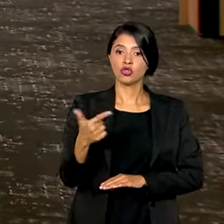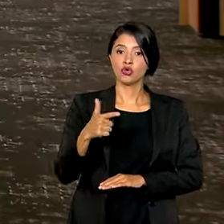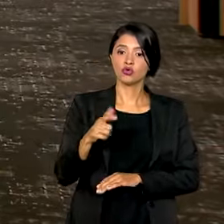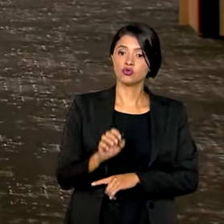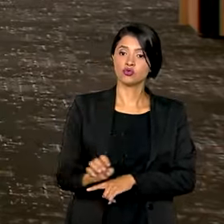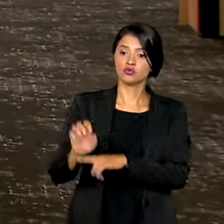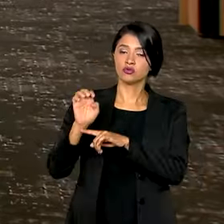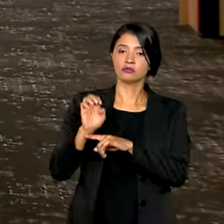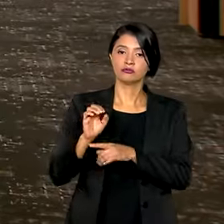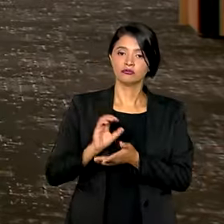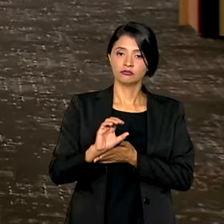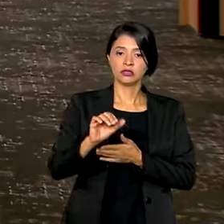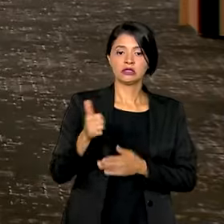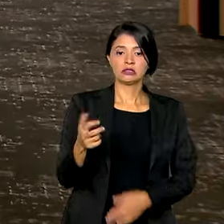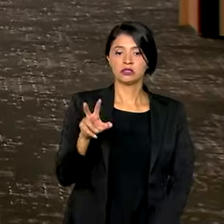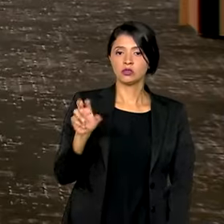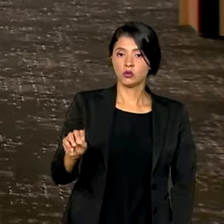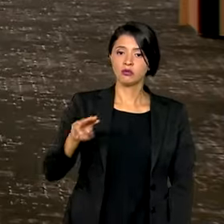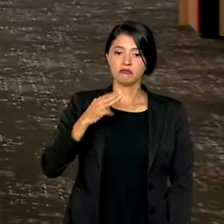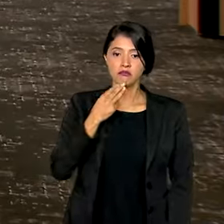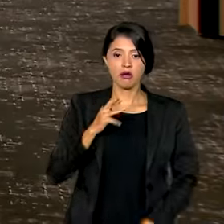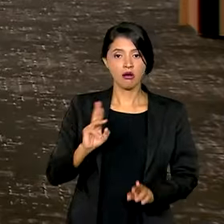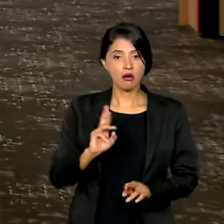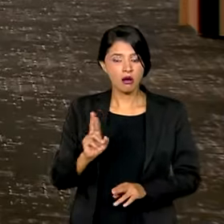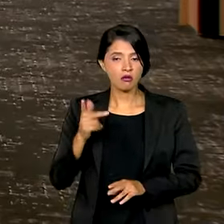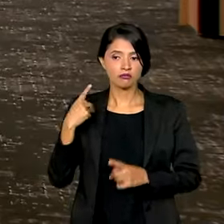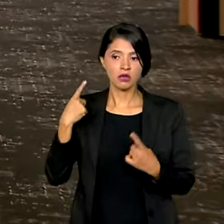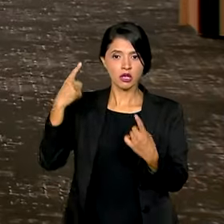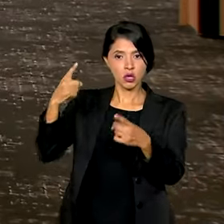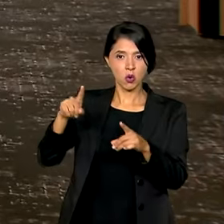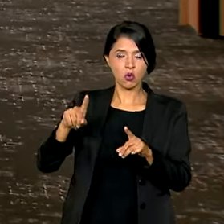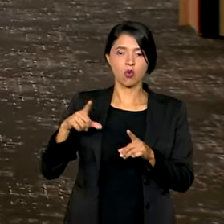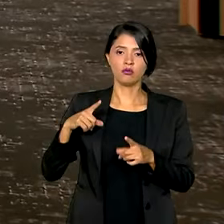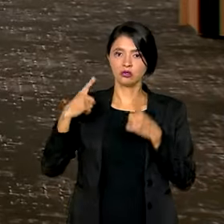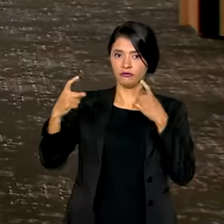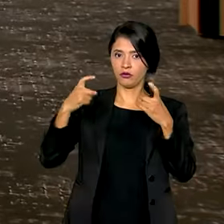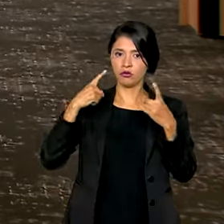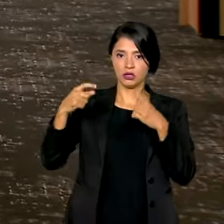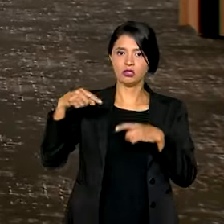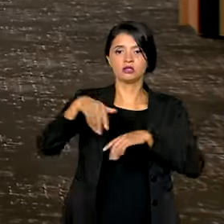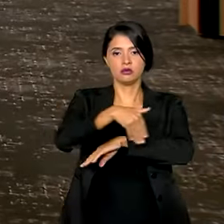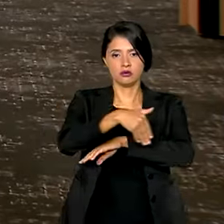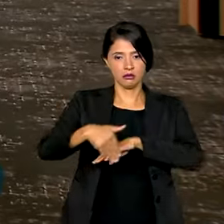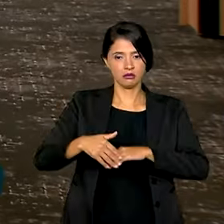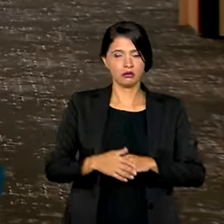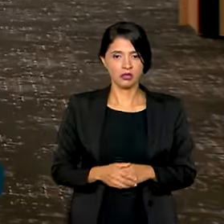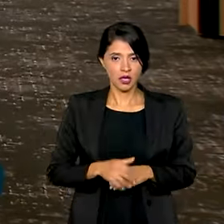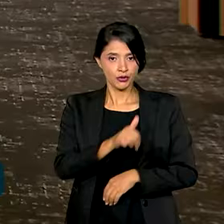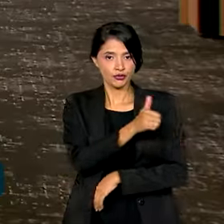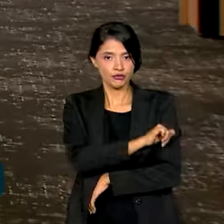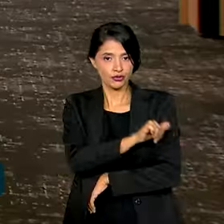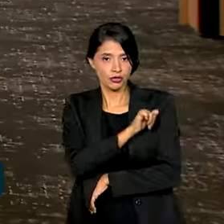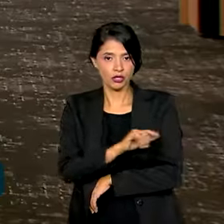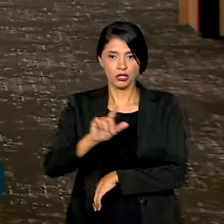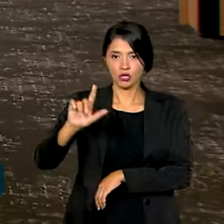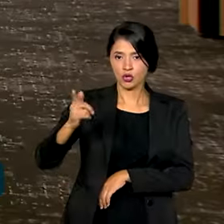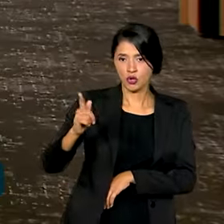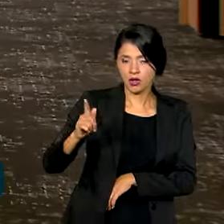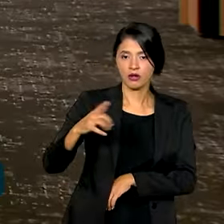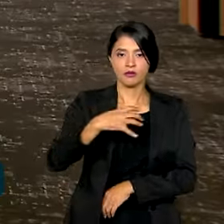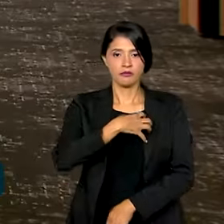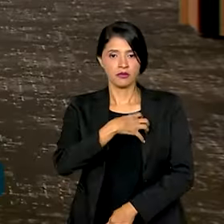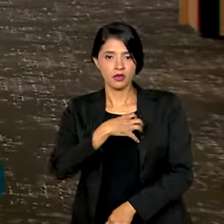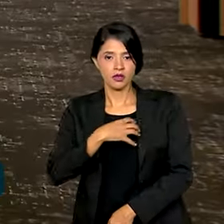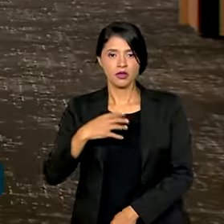de 150 milhões de reais para combater o aumento da violência nas ruas. Rio de Janeiro, Goiás, Bahia,